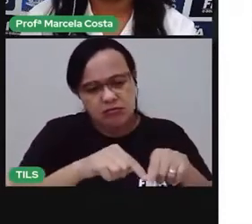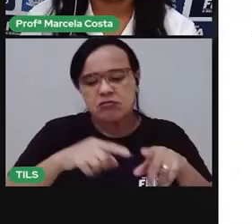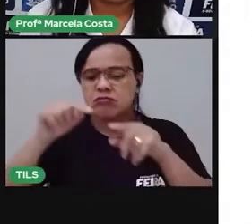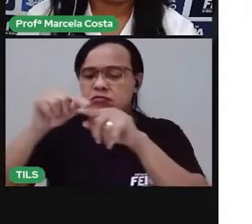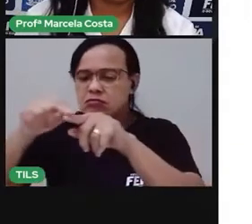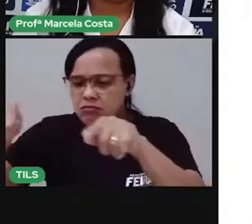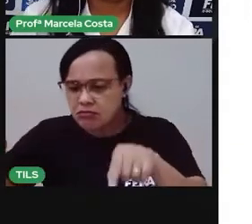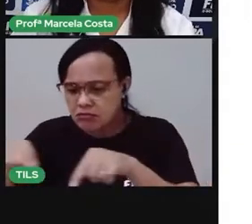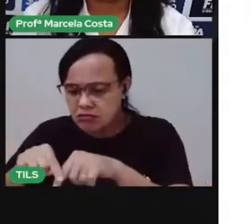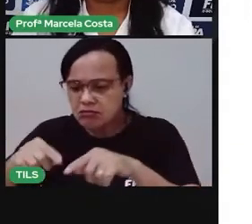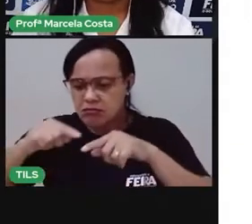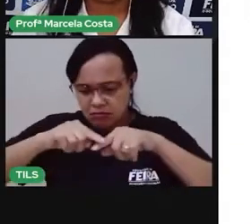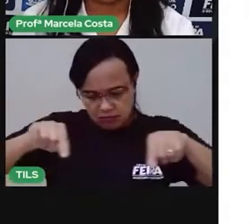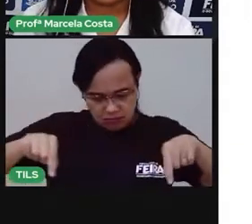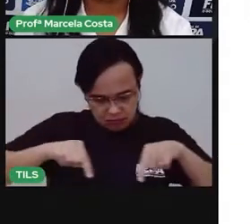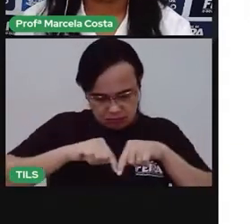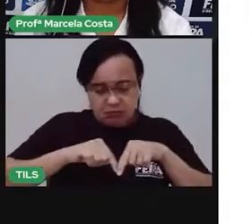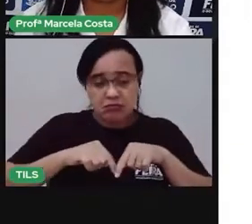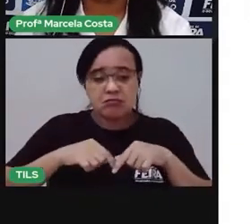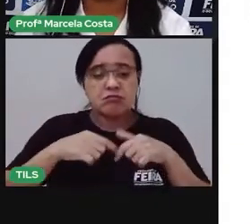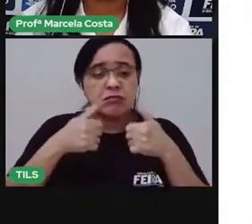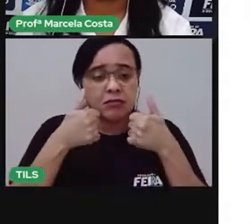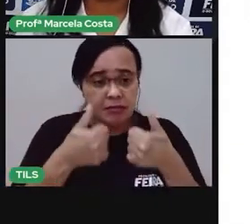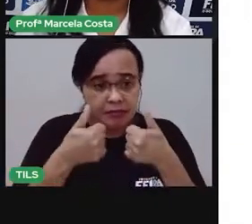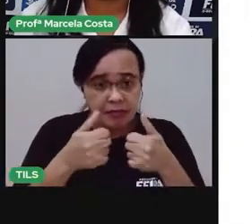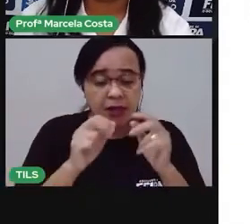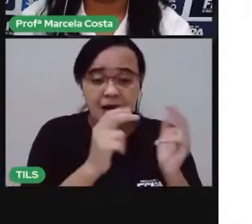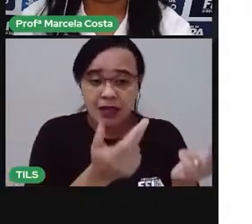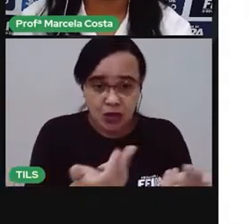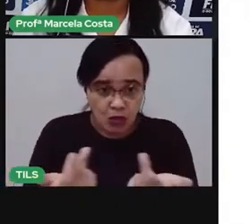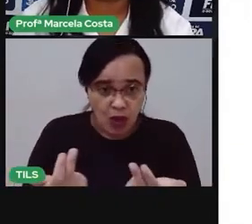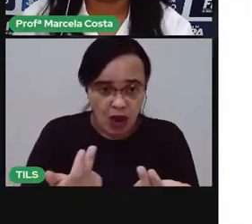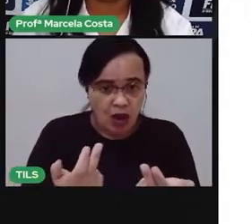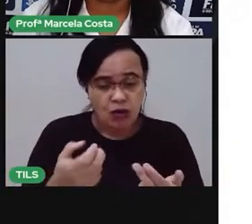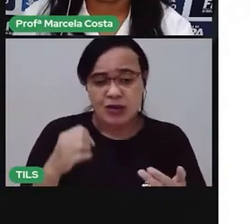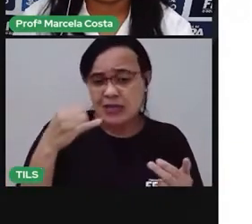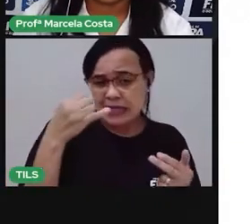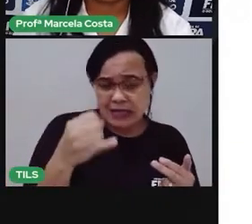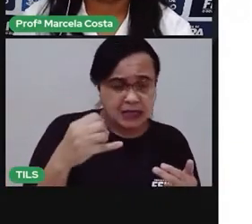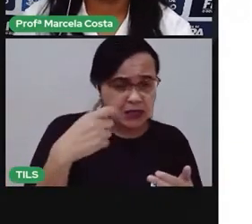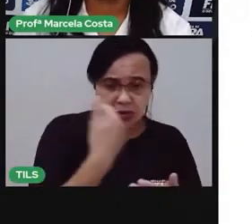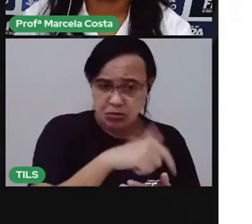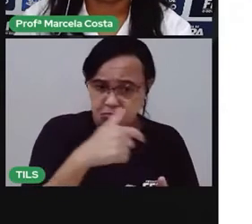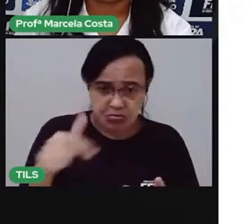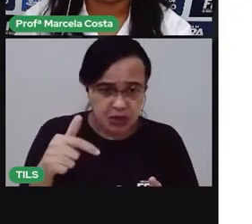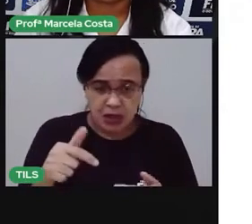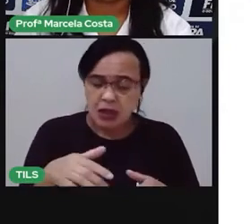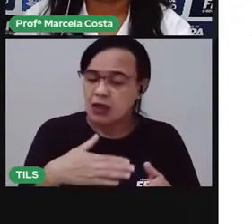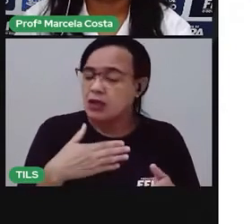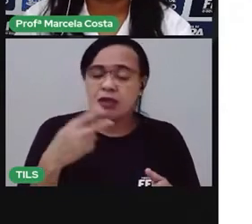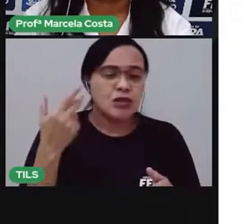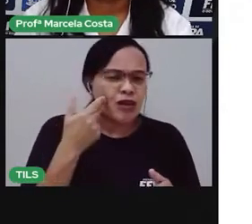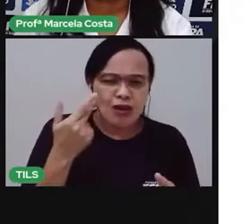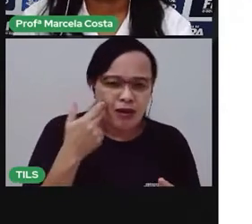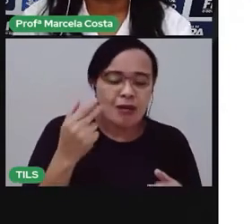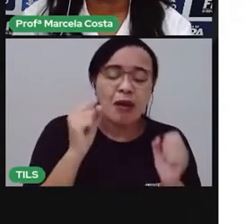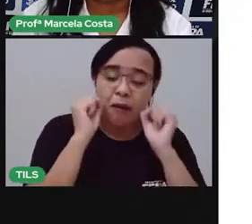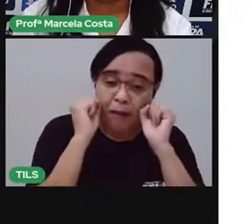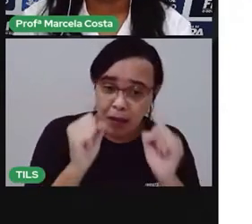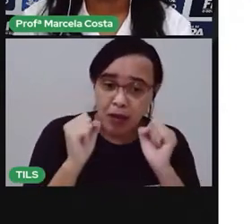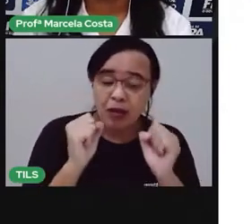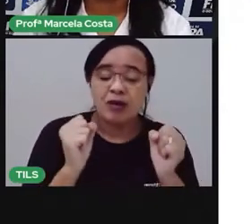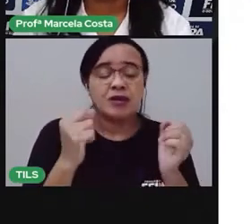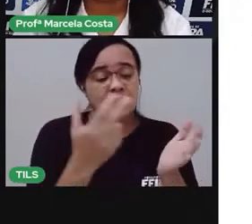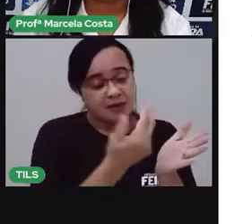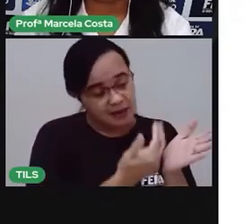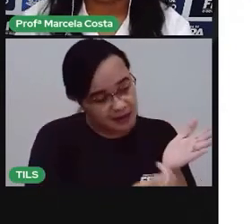se não tiver, faça o desenho da maneira que melhor represente a sua casa, a sua moradinha, que